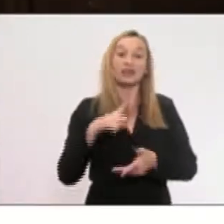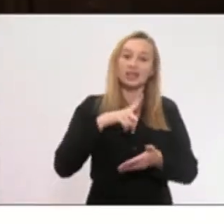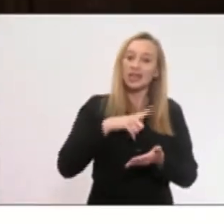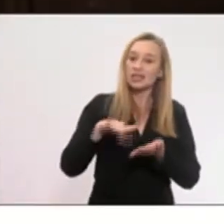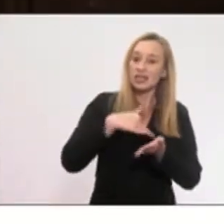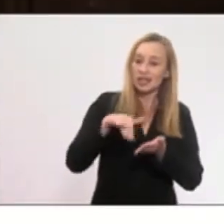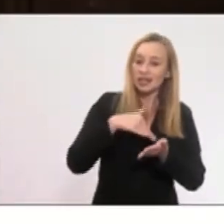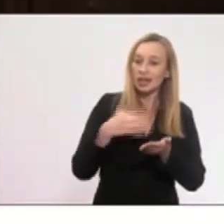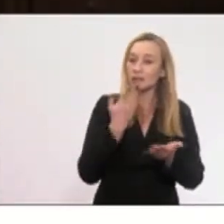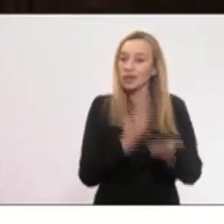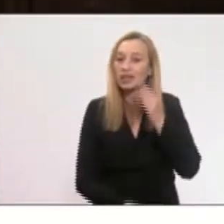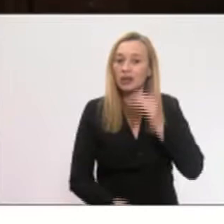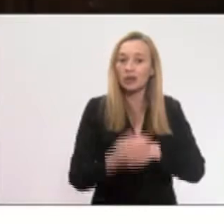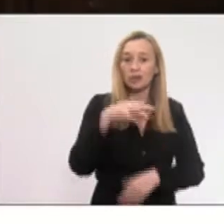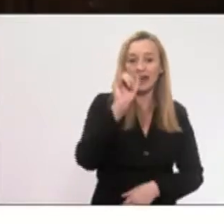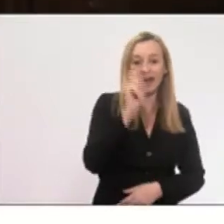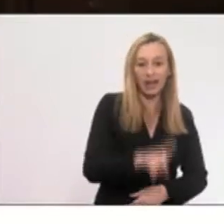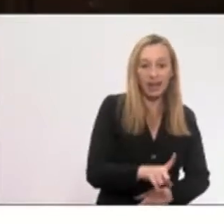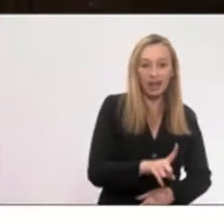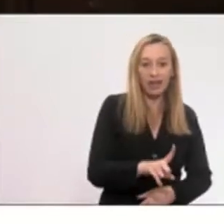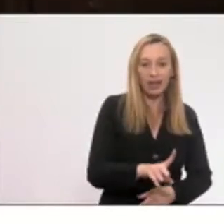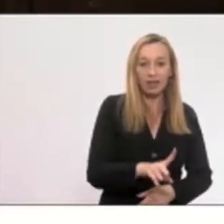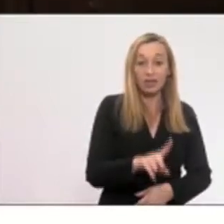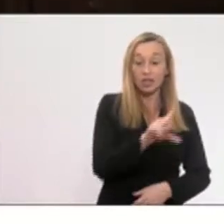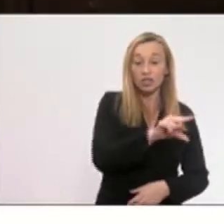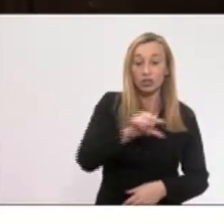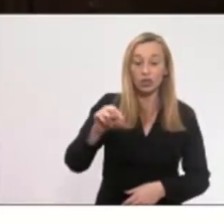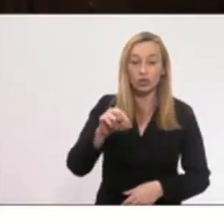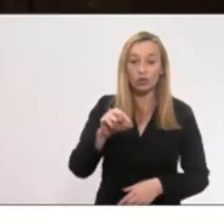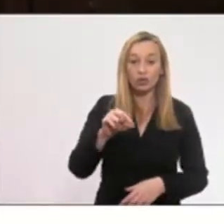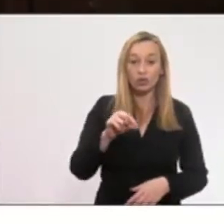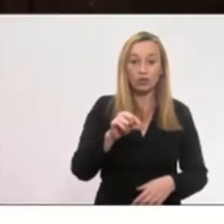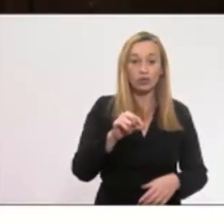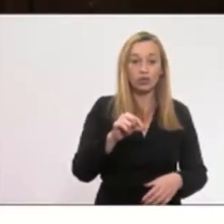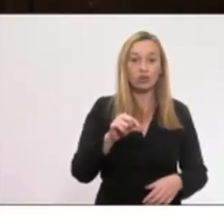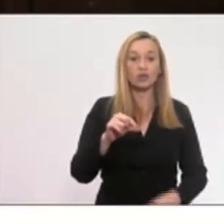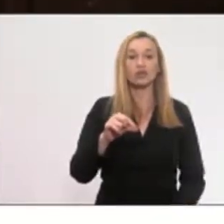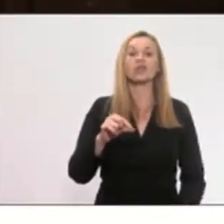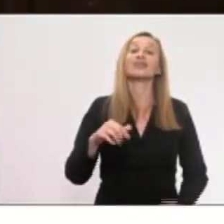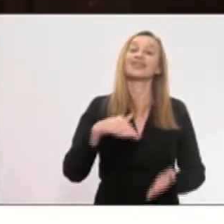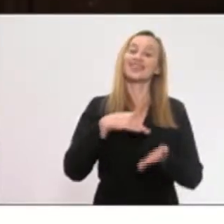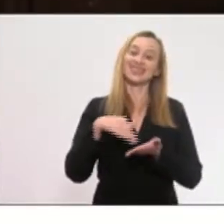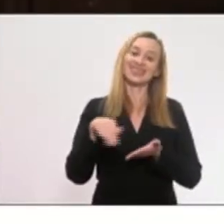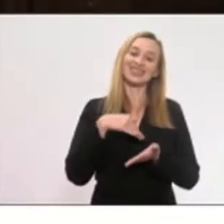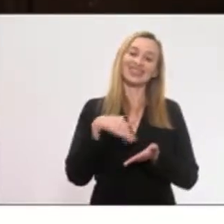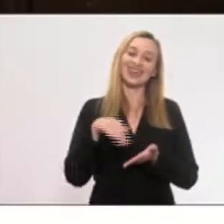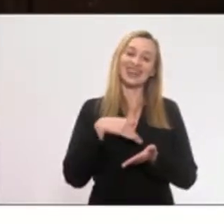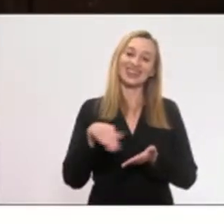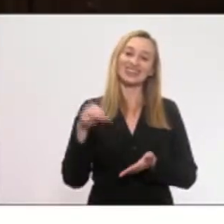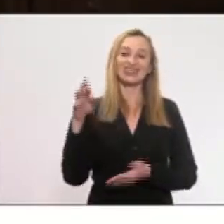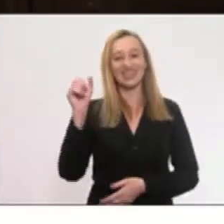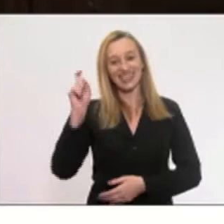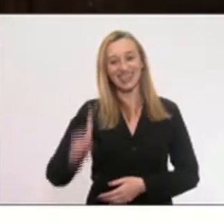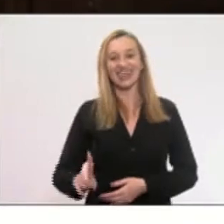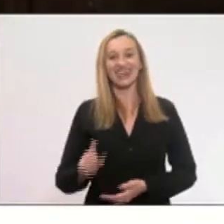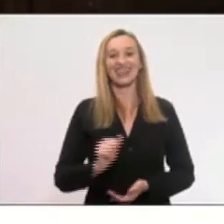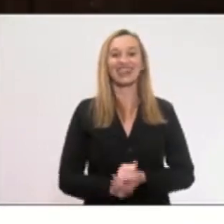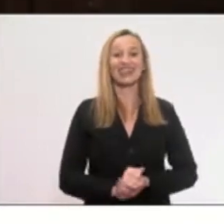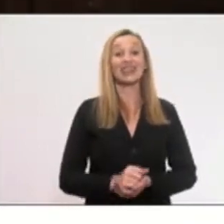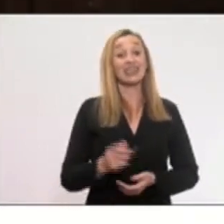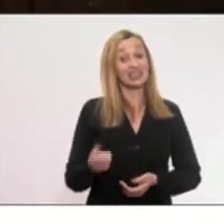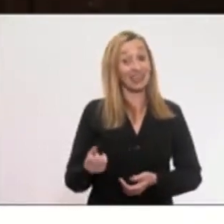perdeu a eleição em Macaé, está nomeado, vereador que perdeu a eleição em Macaé, está nomeado secretário em Maricá. Tem ex